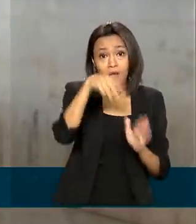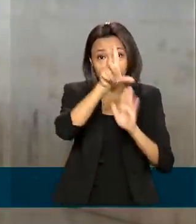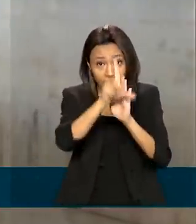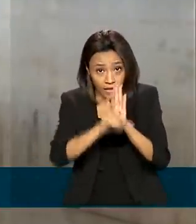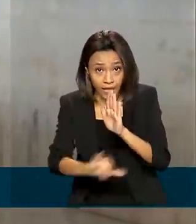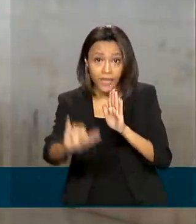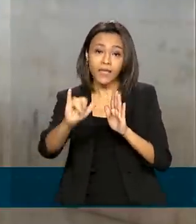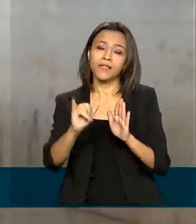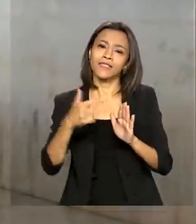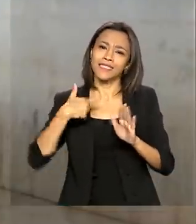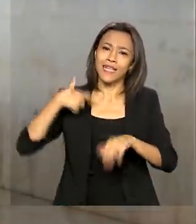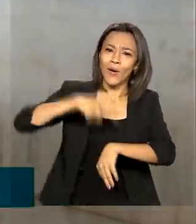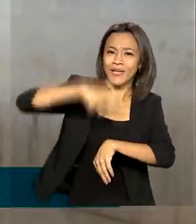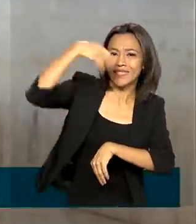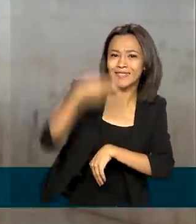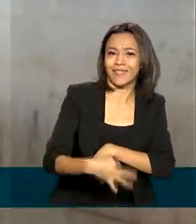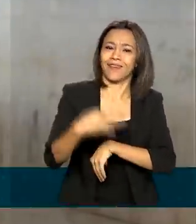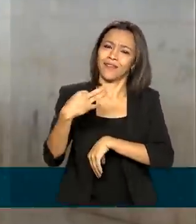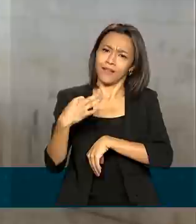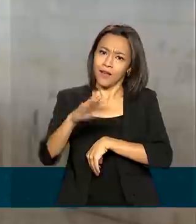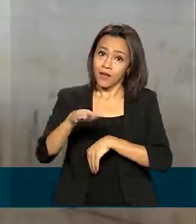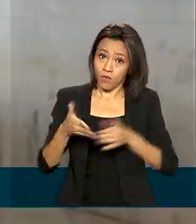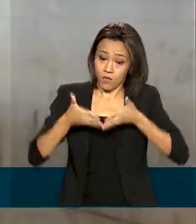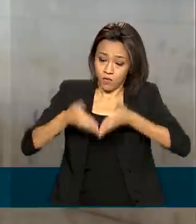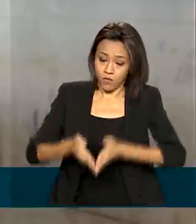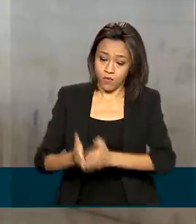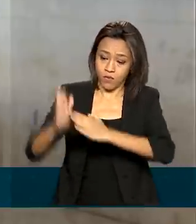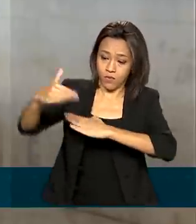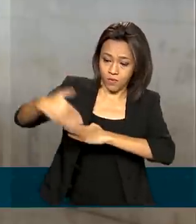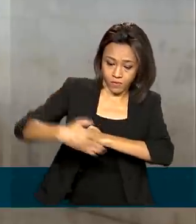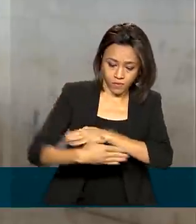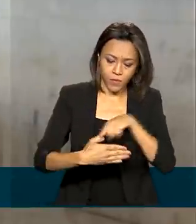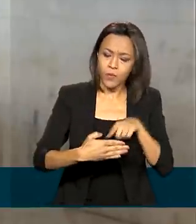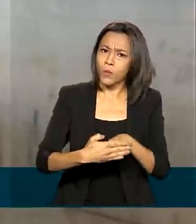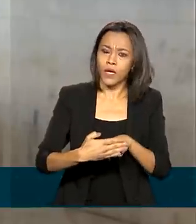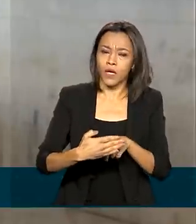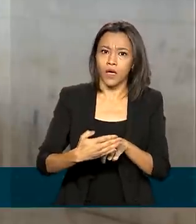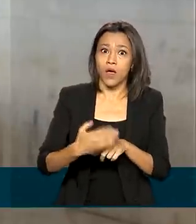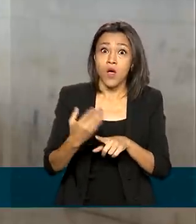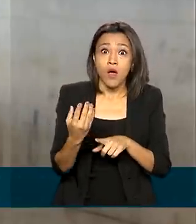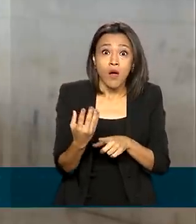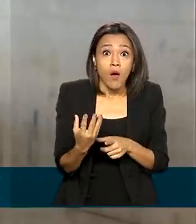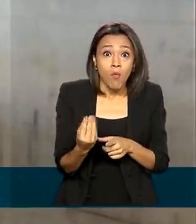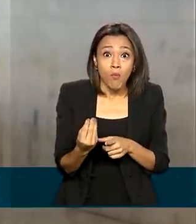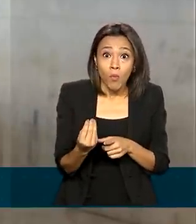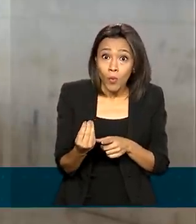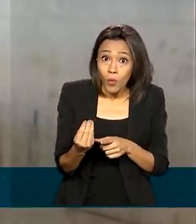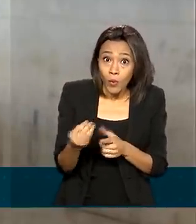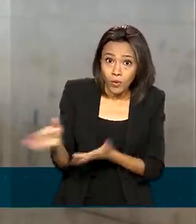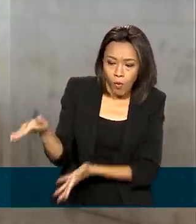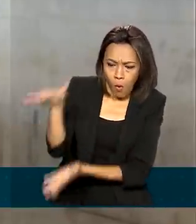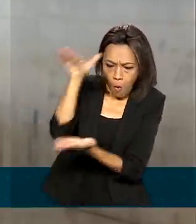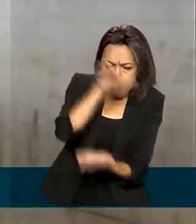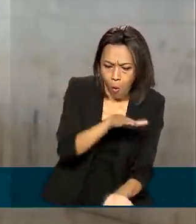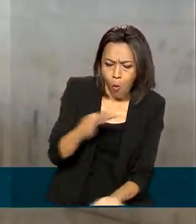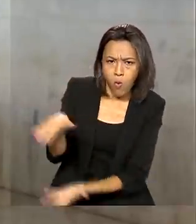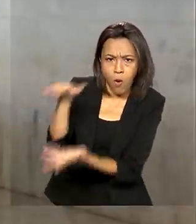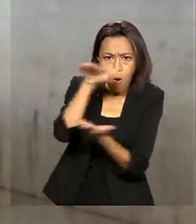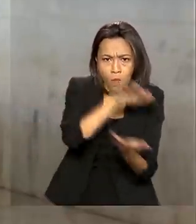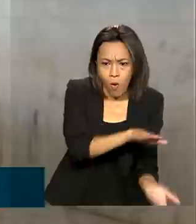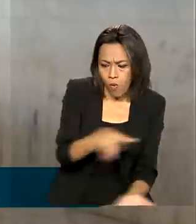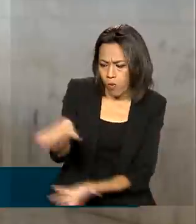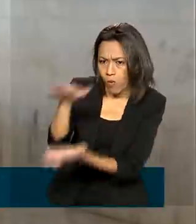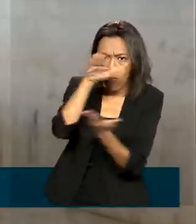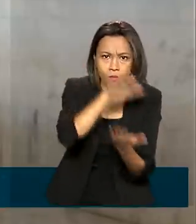chega no momento certo quando os terminais públicos vêm registrando alta no volume de carga. Segundo o governo,